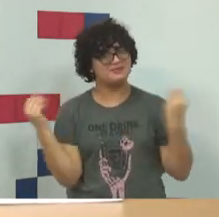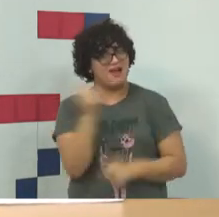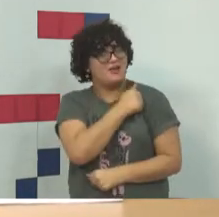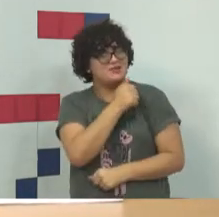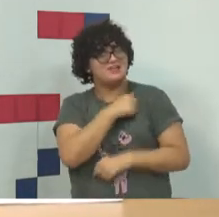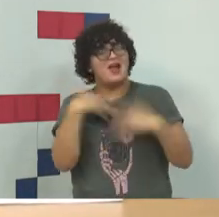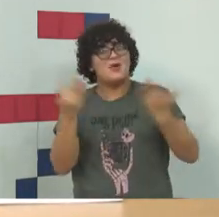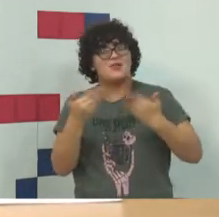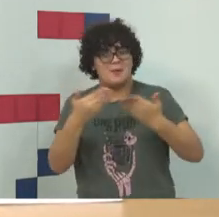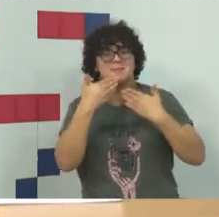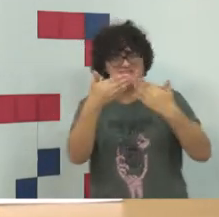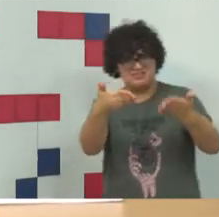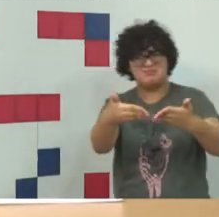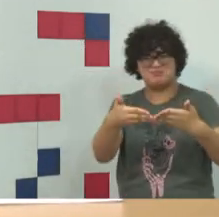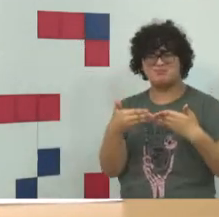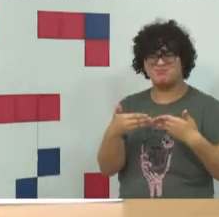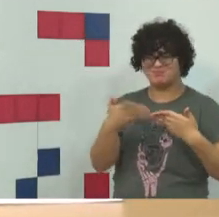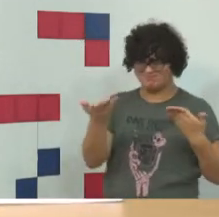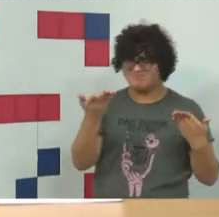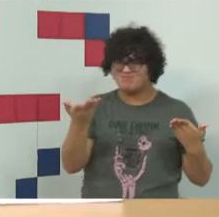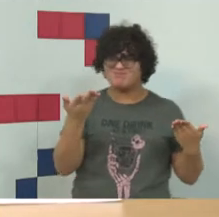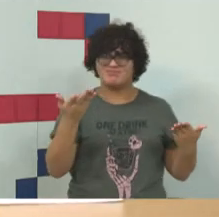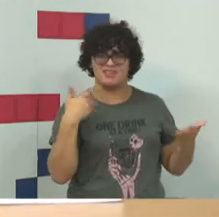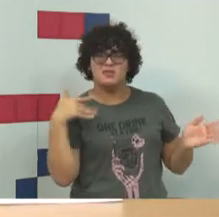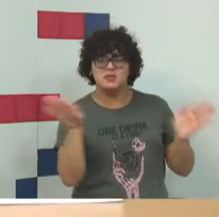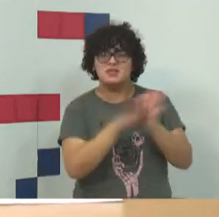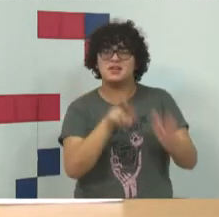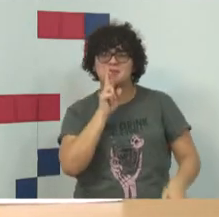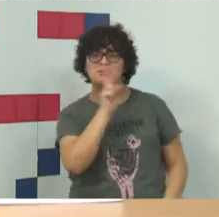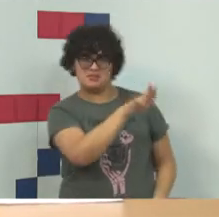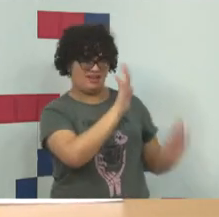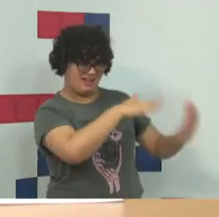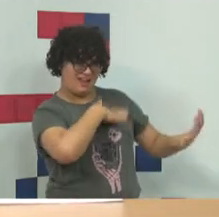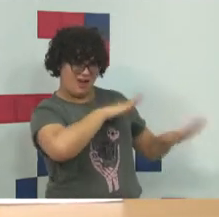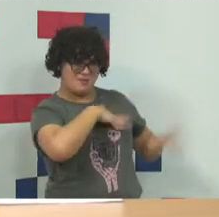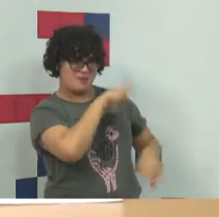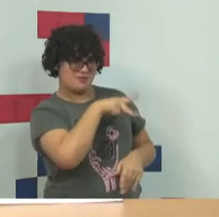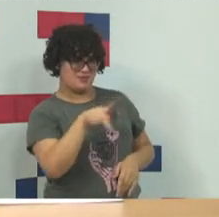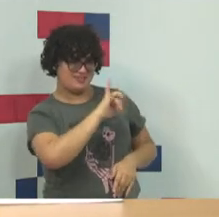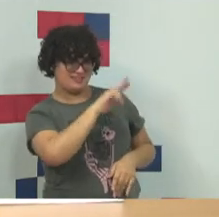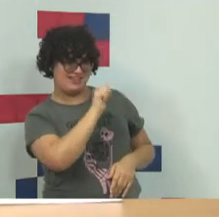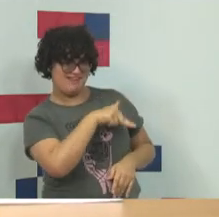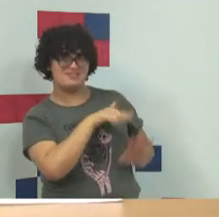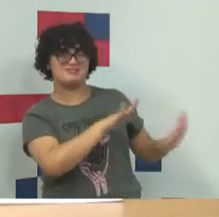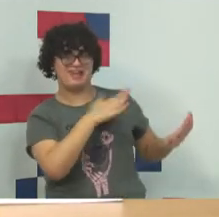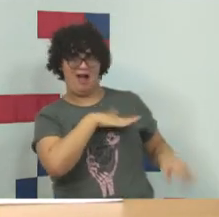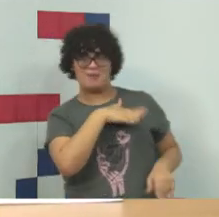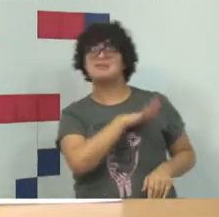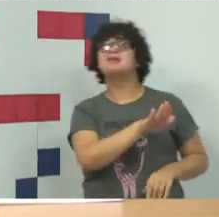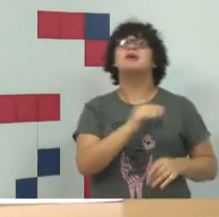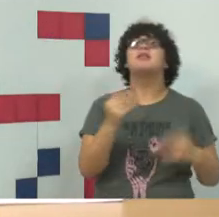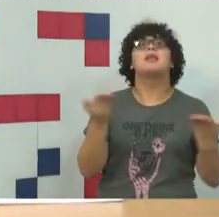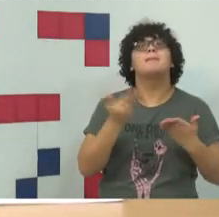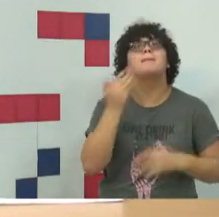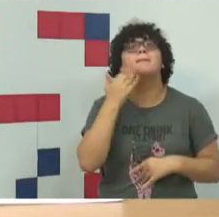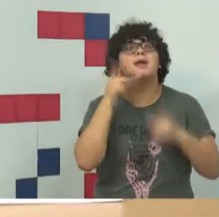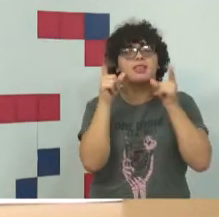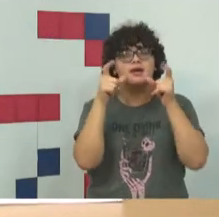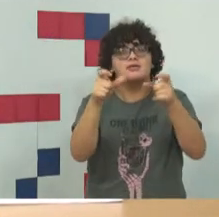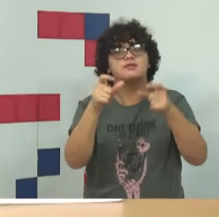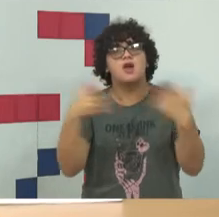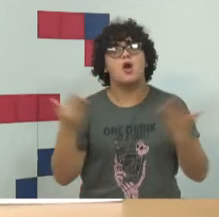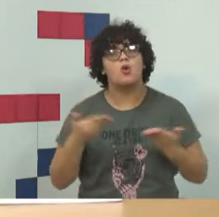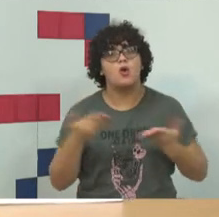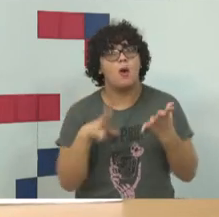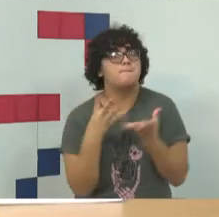eu vou pedir uma licença para começar a minha exposição, vou chegar na resposta da sua pergunta, doutor Jean Prometo, mas eu quero, acho que é interessante, já que somos